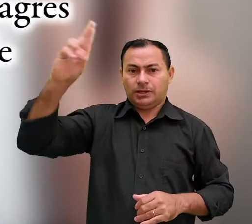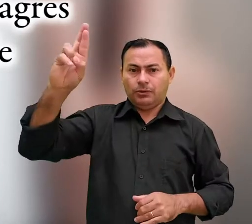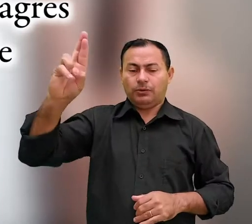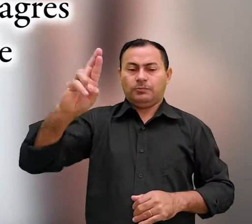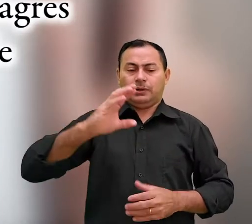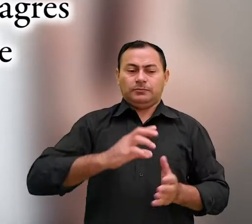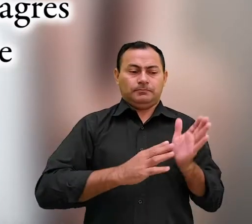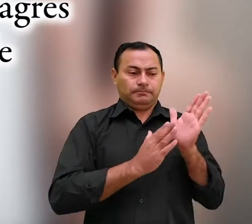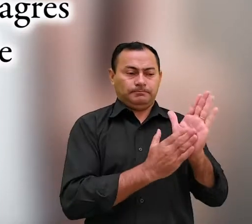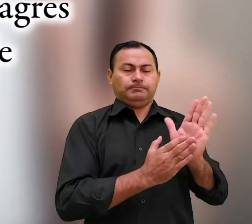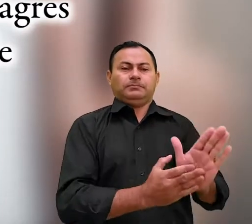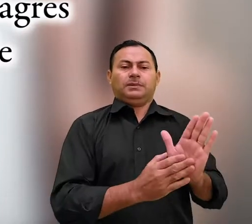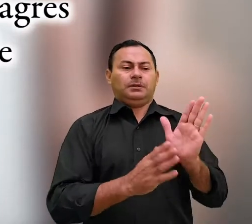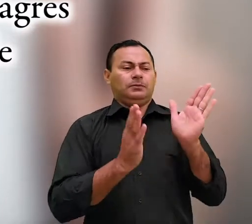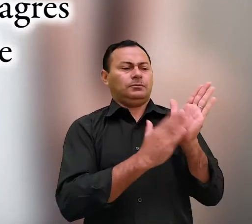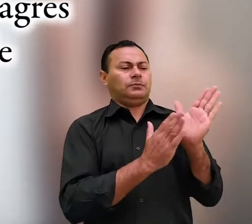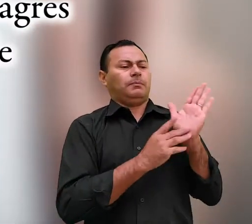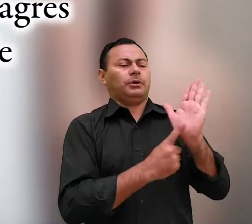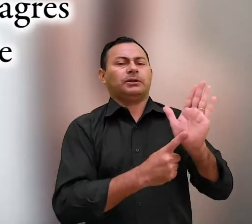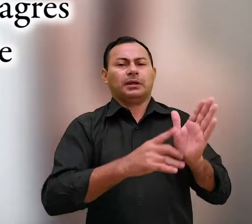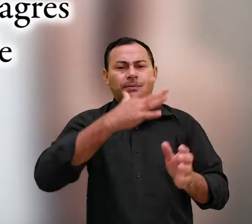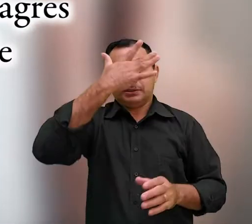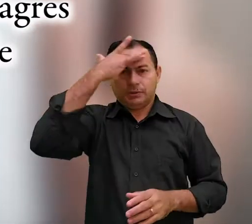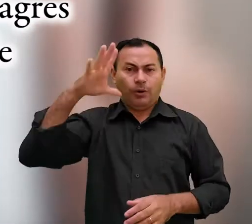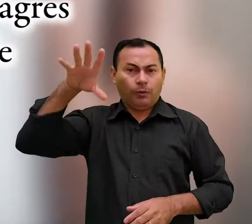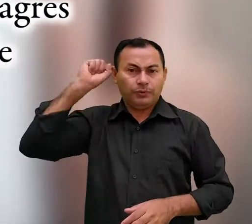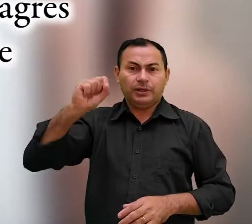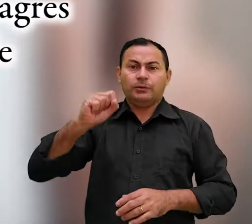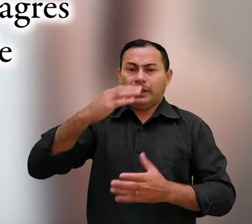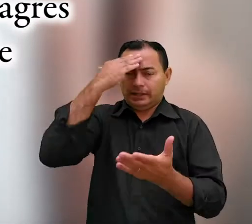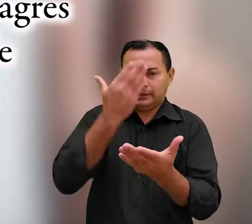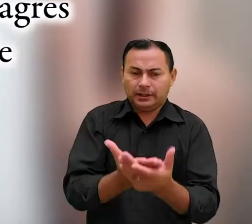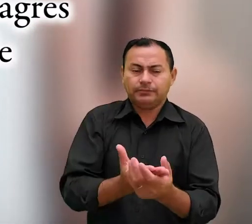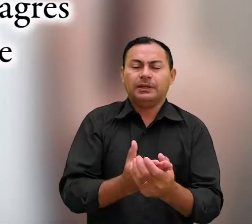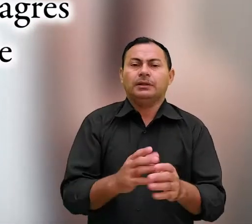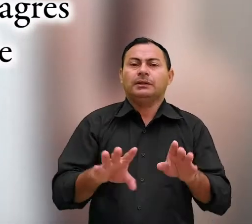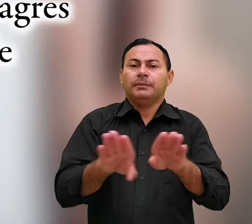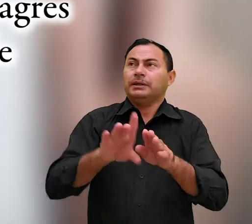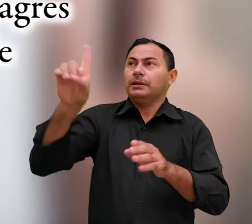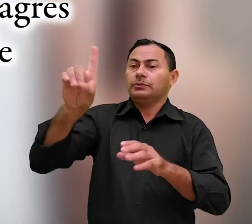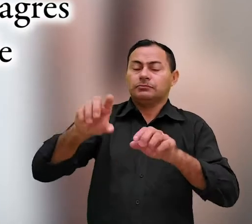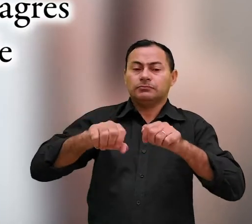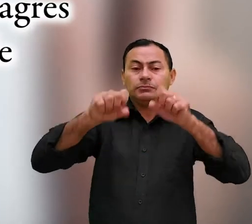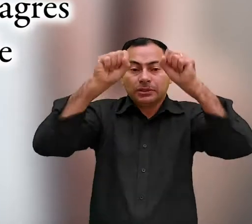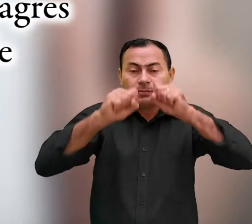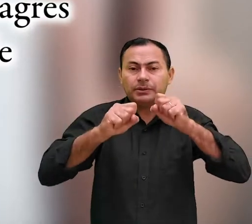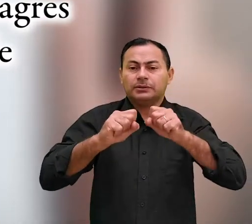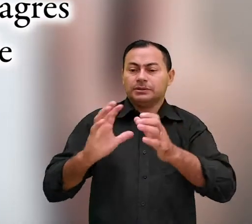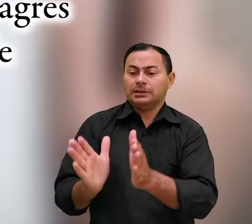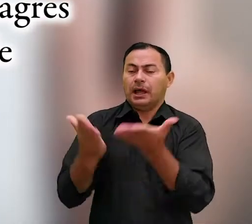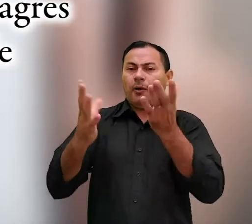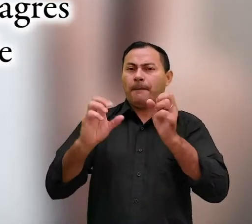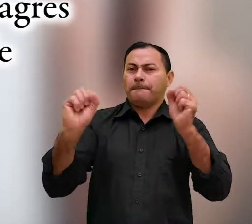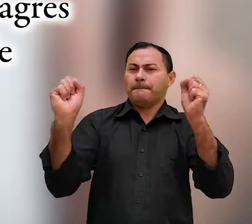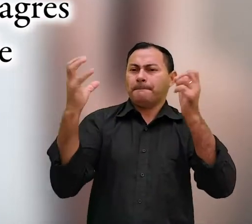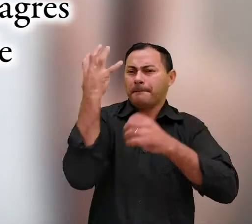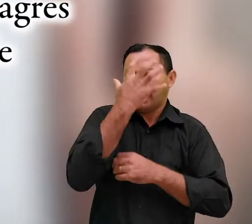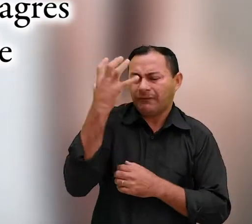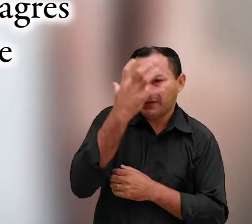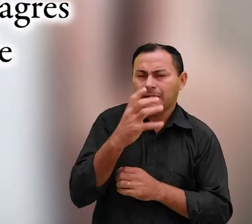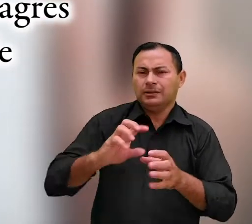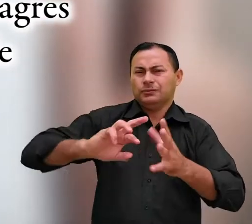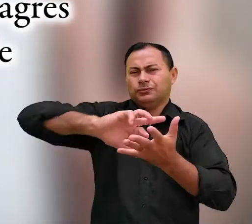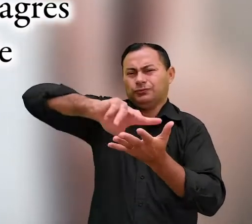Senhor foi-nos confirmada pelos que a ouviram Deus também deu testemunho dela por meio de sinais maravilhas, diversos